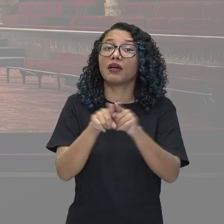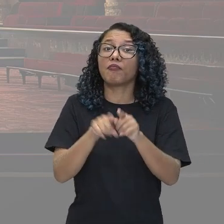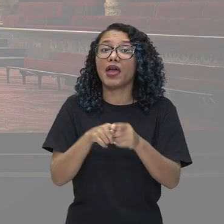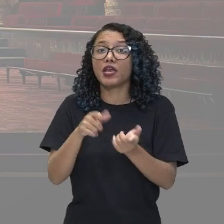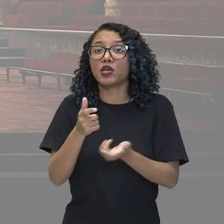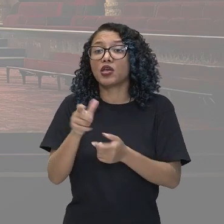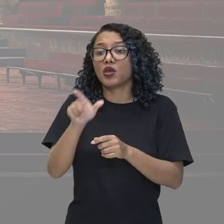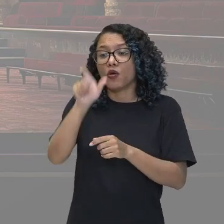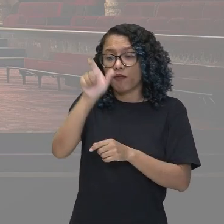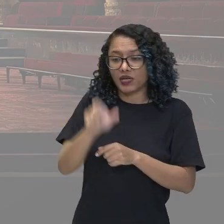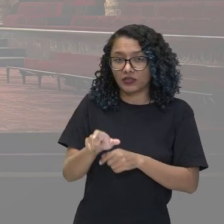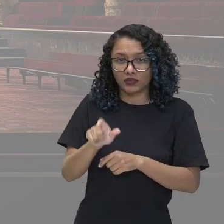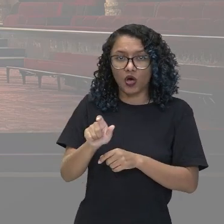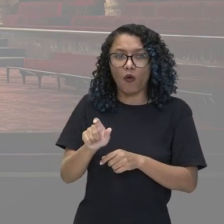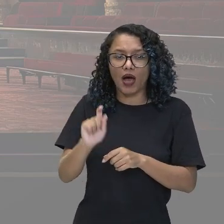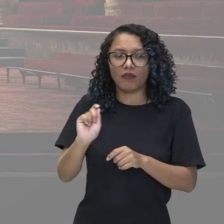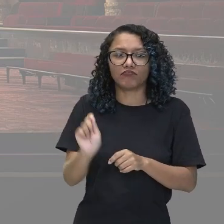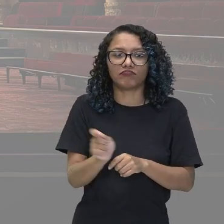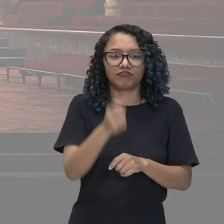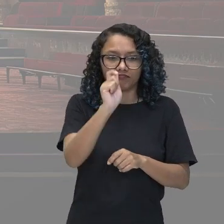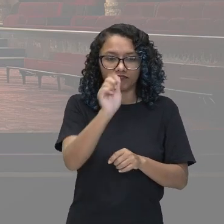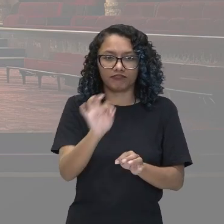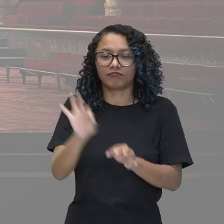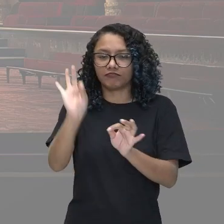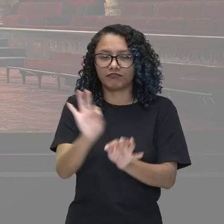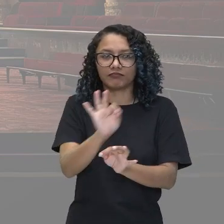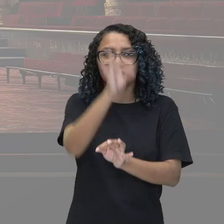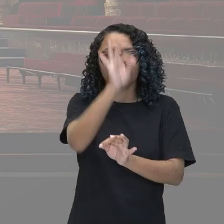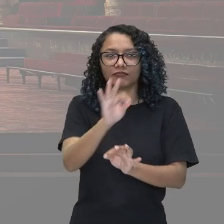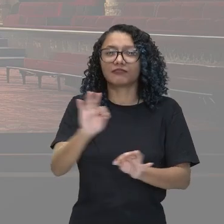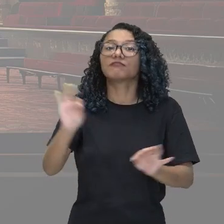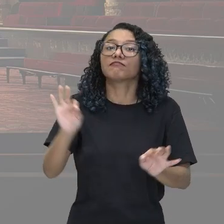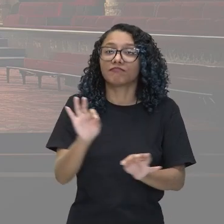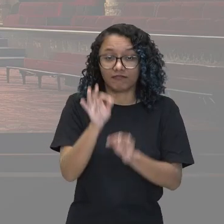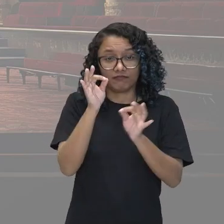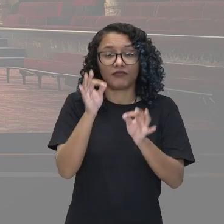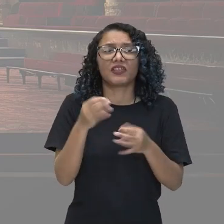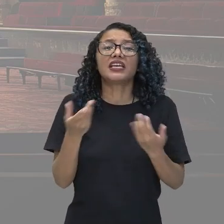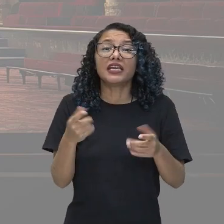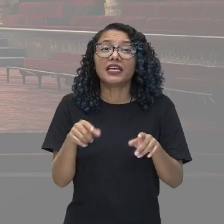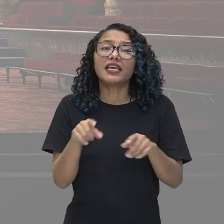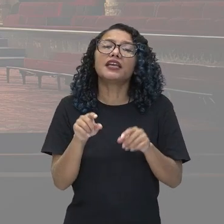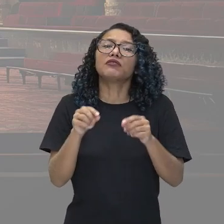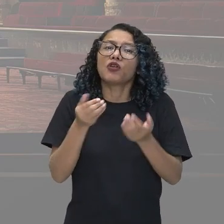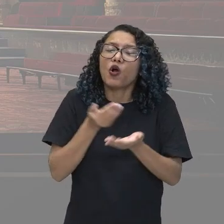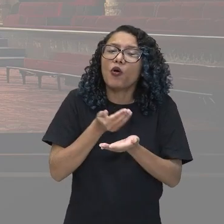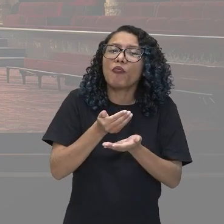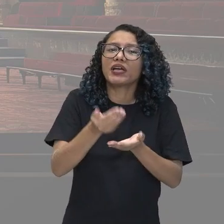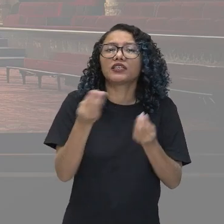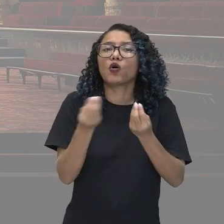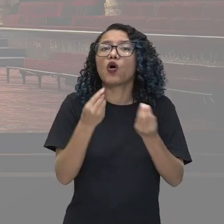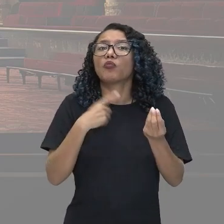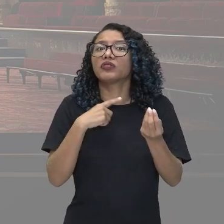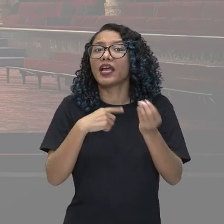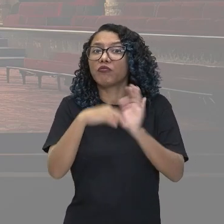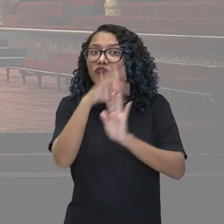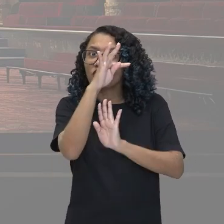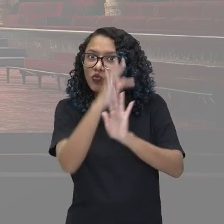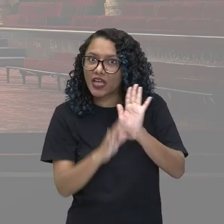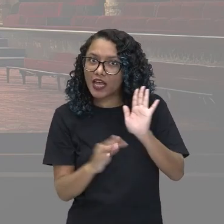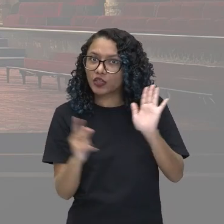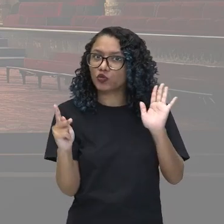Então, essa história, ela é contada através de um livreto, não isso? E essa história,